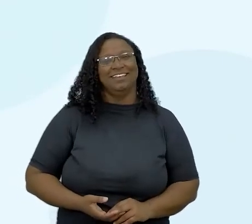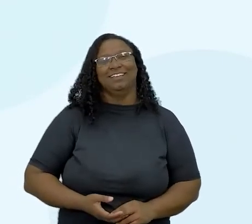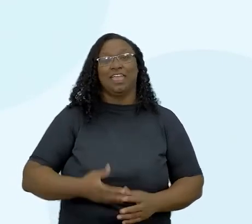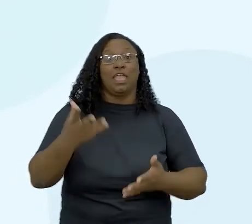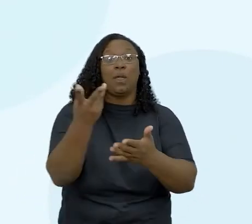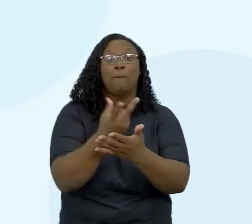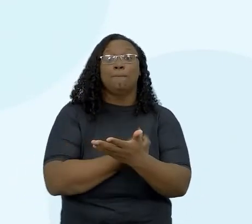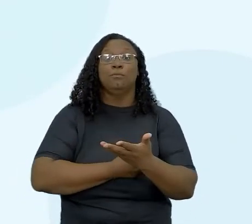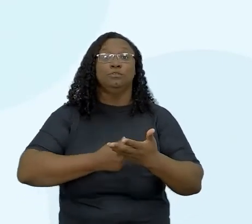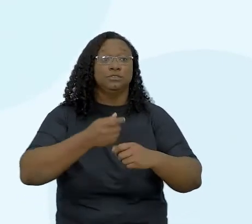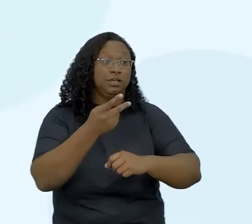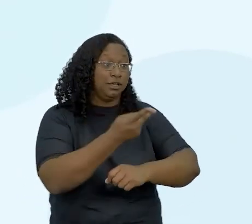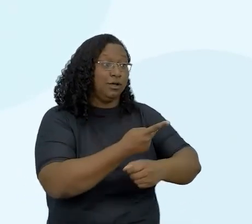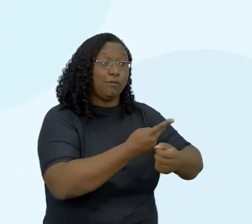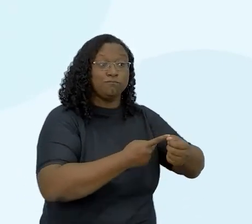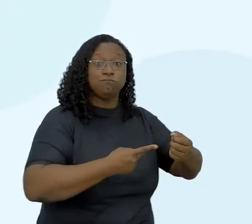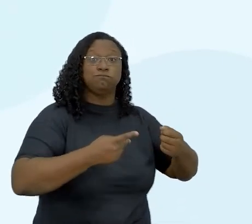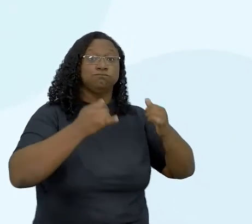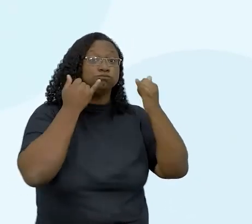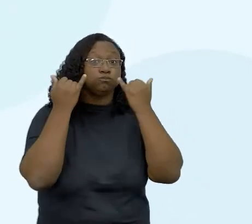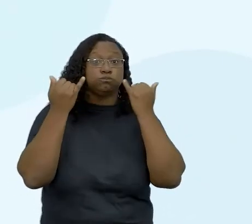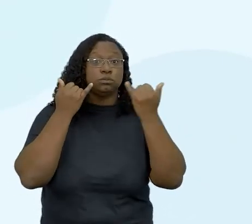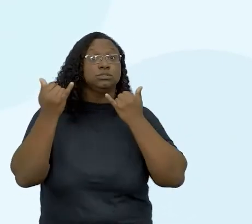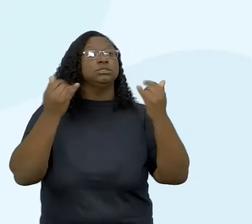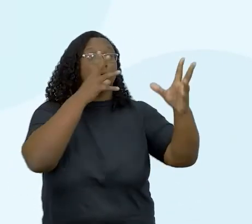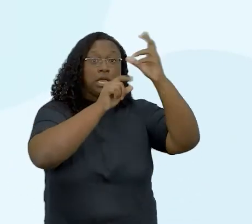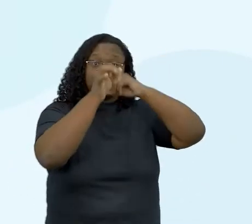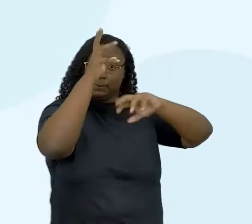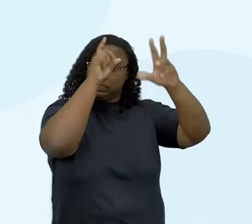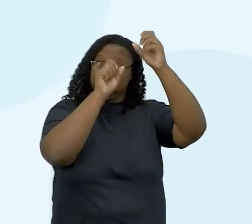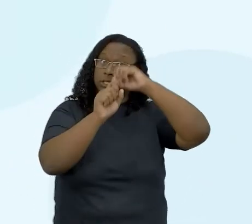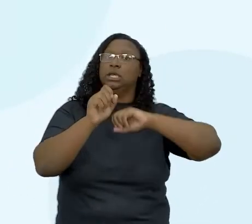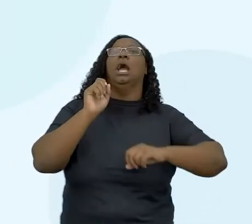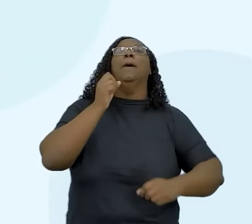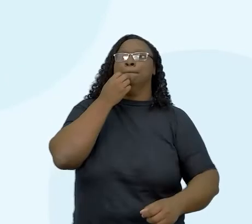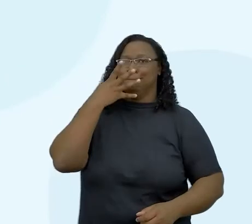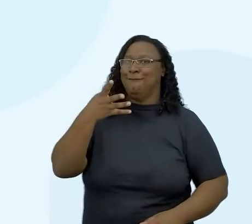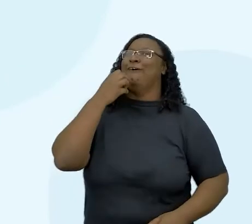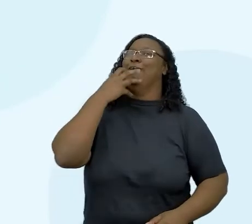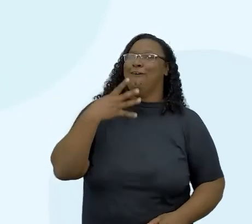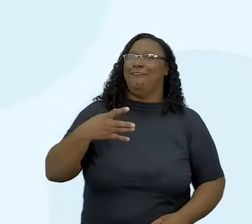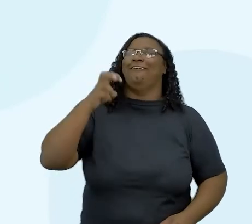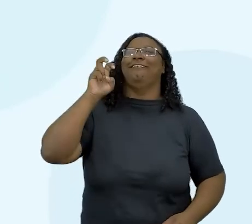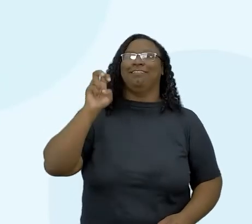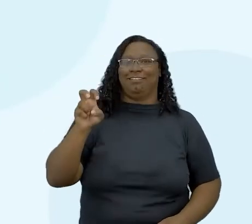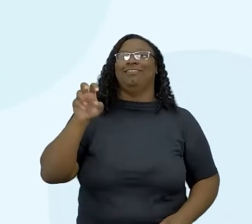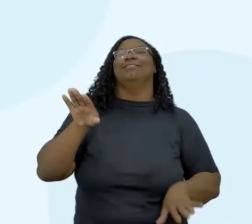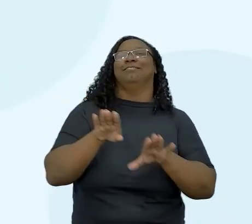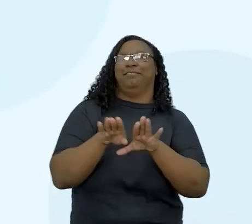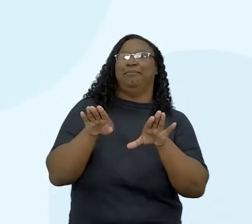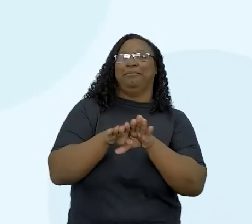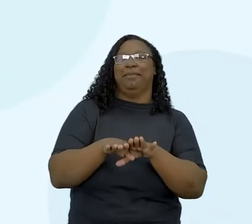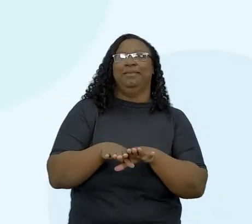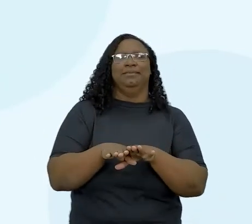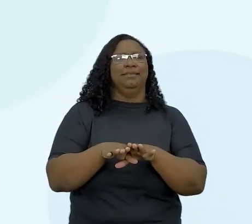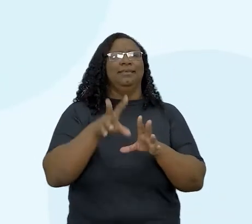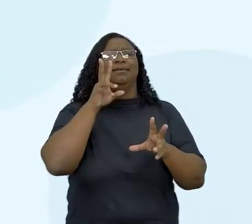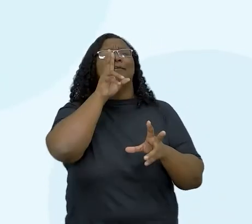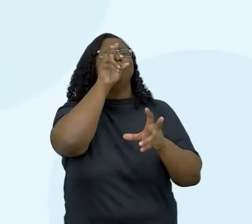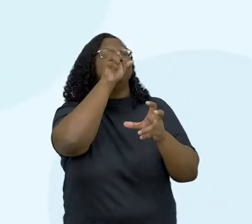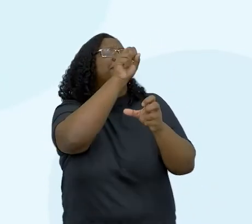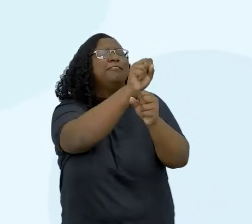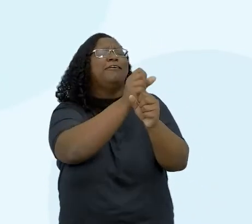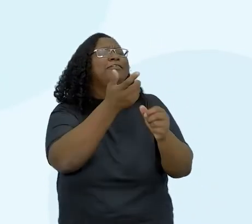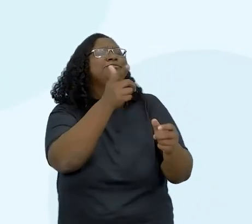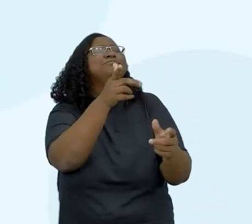teve que aprender, né? Ah, sim, é, boa. 5, 5, 5, 5. Tem alguma dessas aqui que você acha que não é forte, que se você